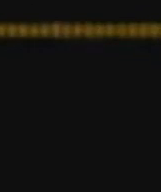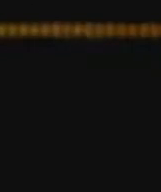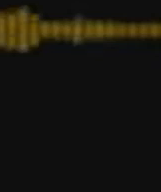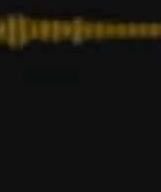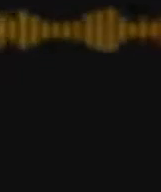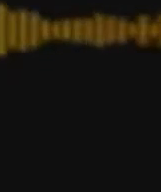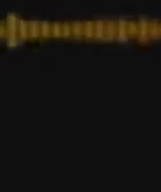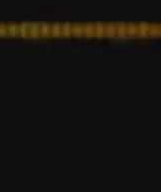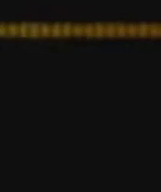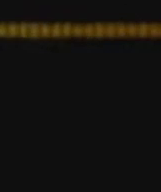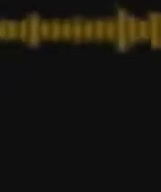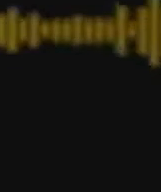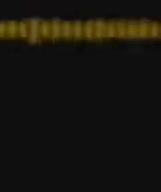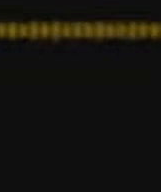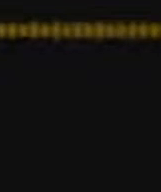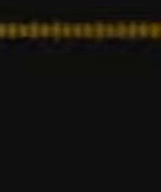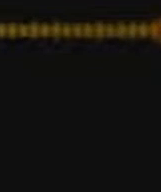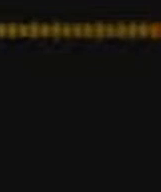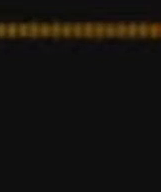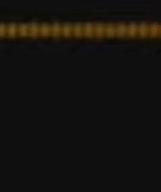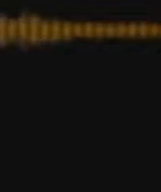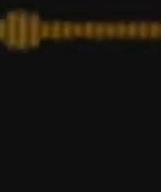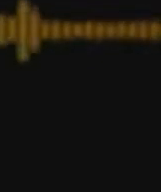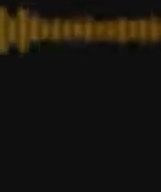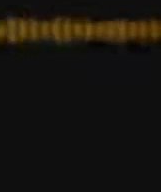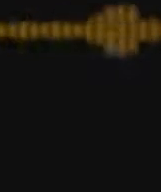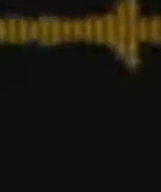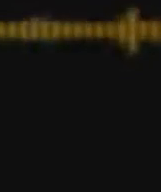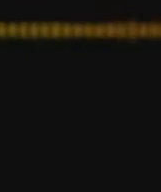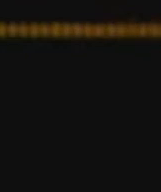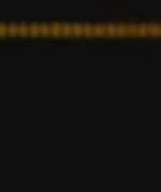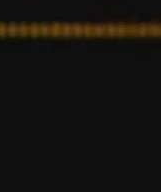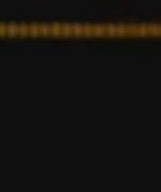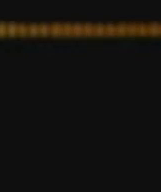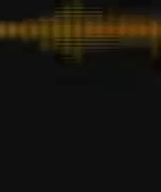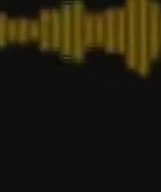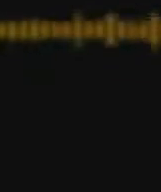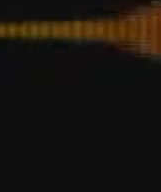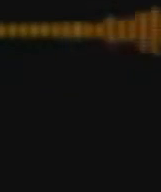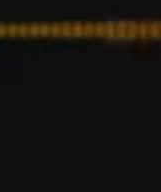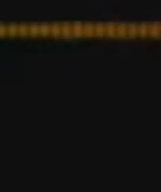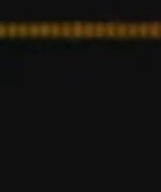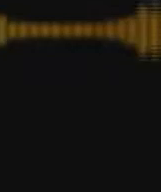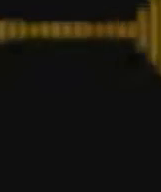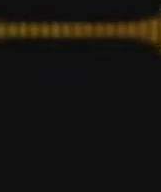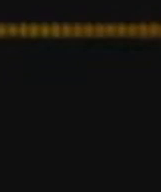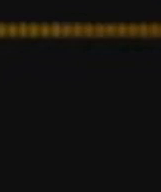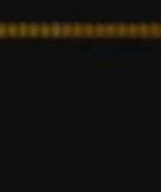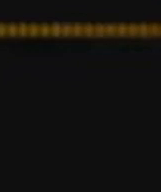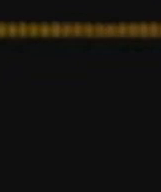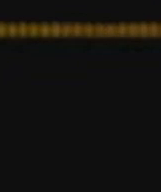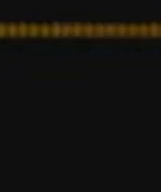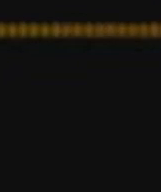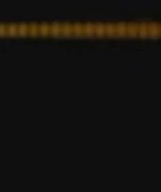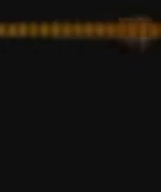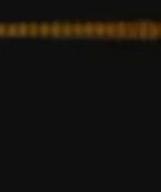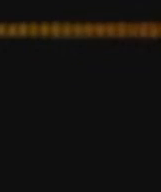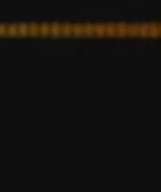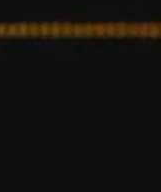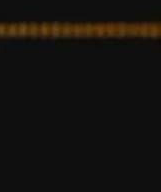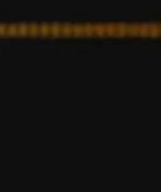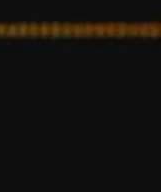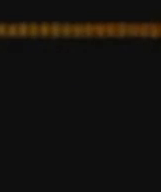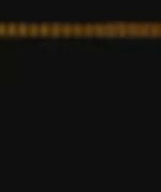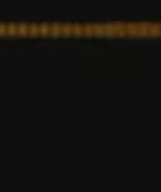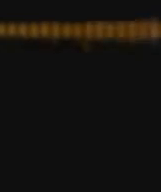contra o acusado. E ele, tudo bem, era a partidário, porque ele tinha uma relação de amizade com o